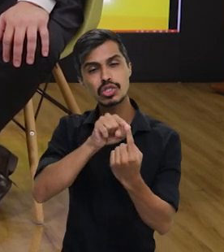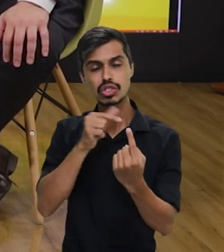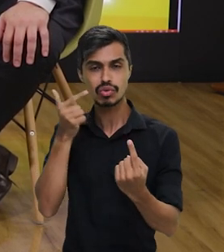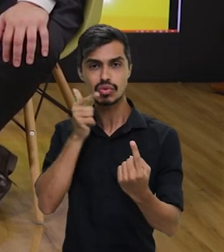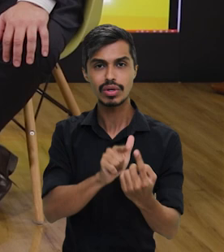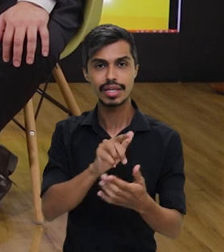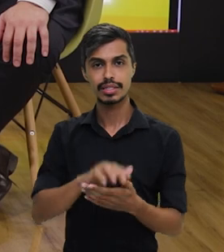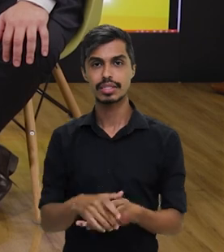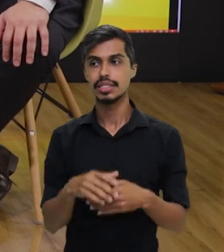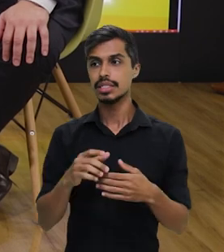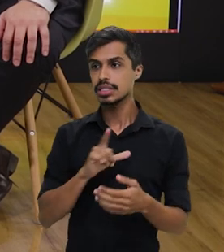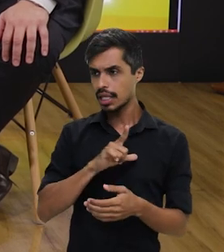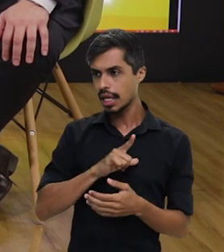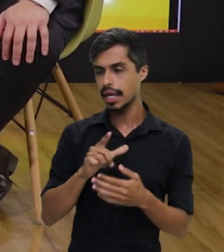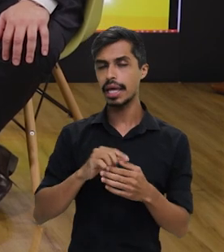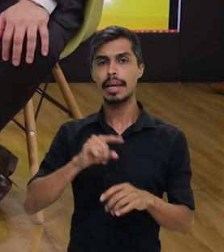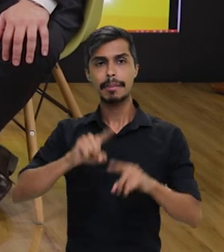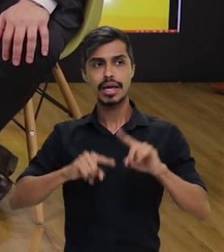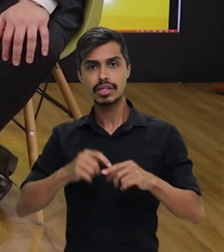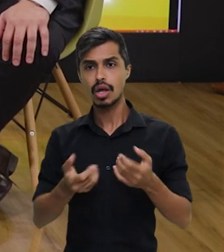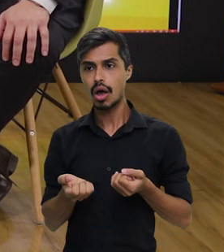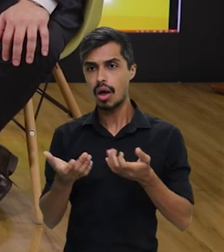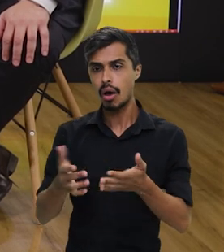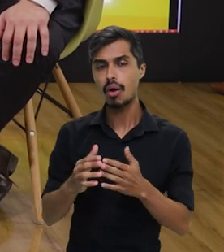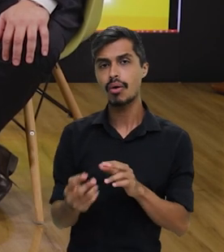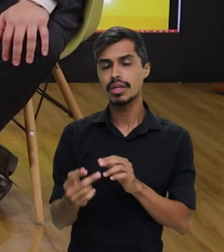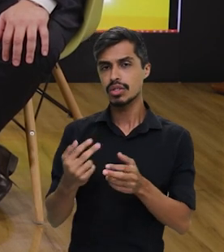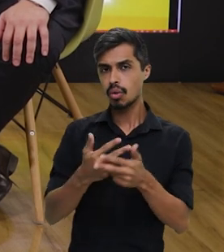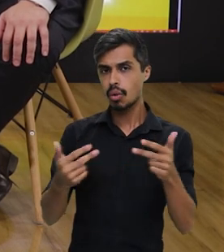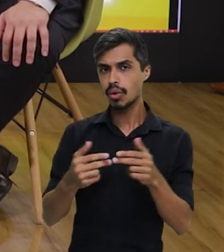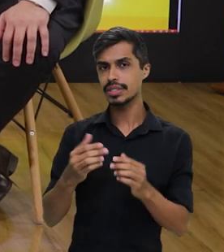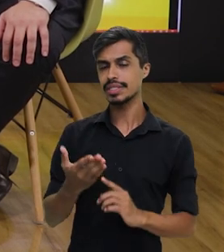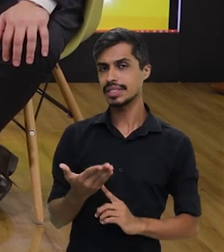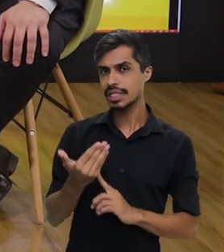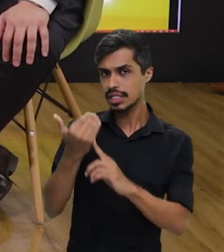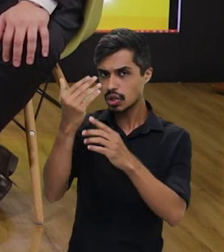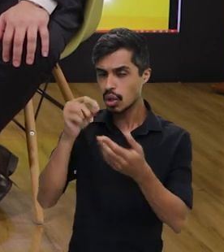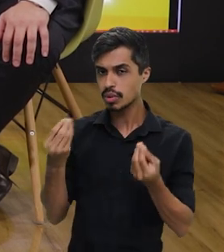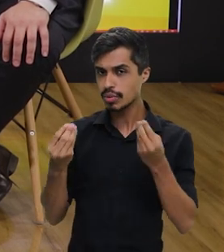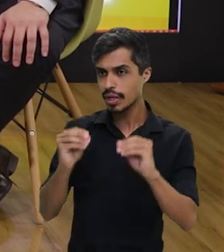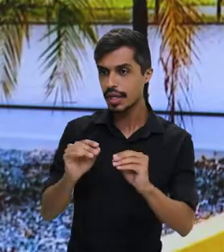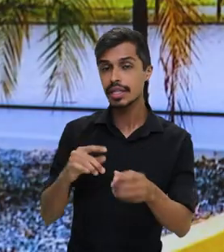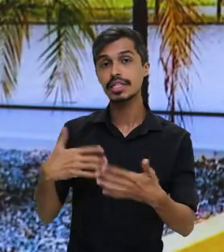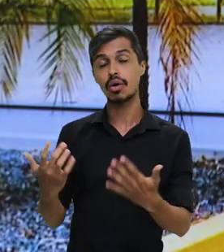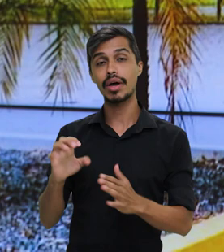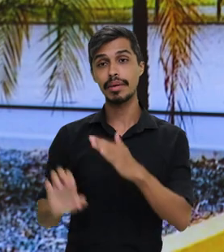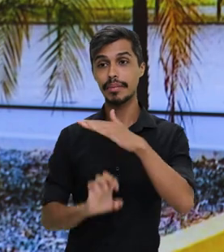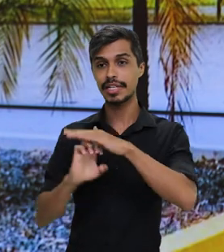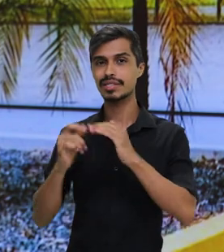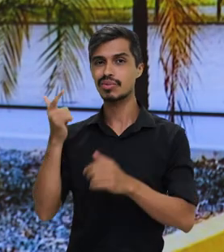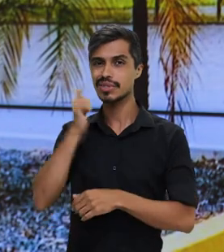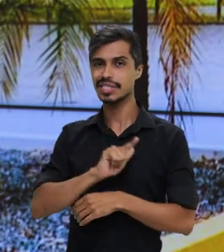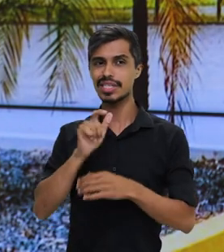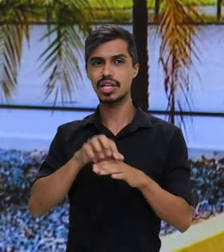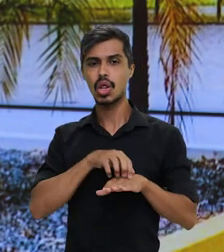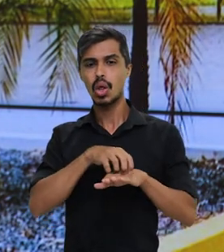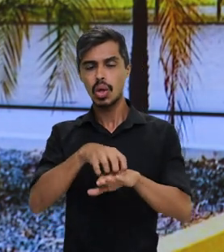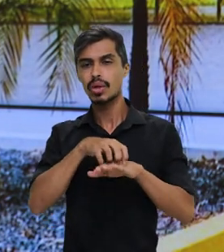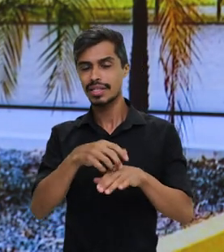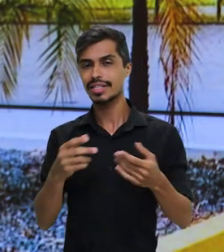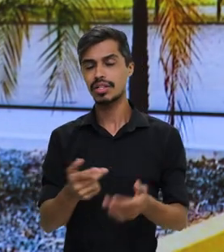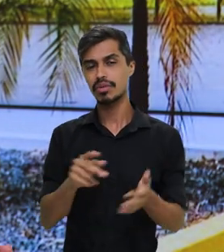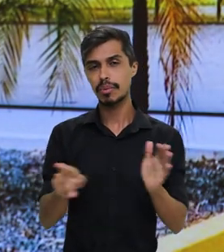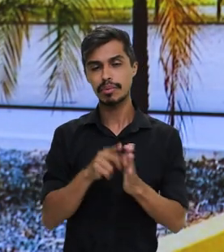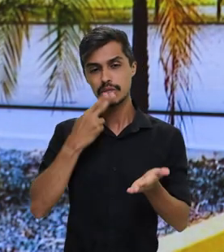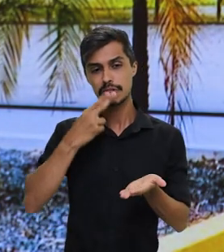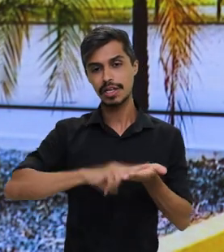Tem lançamento de produtos voltados ao comércio eletrônico, para que a empresa se torne o principal operador logístico do governo federal.